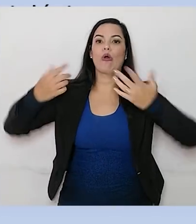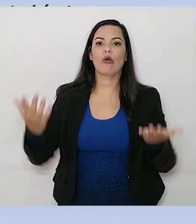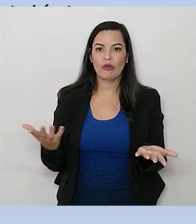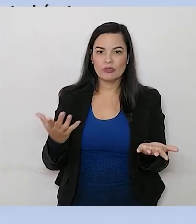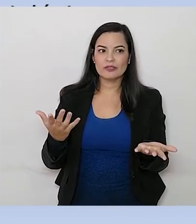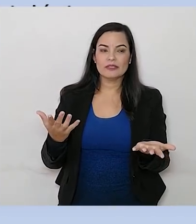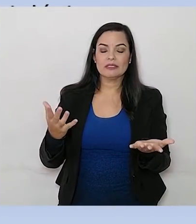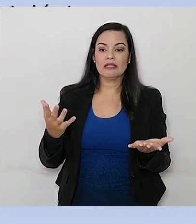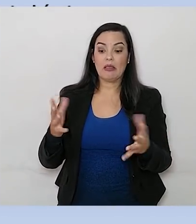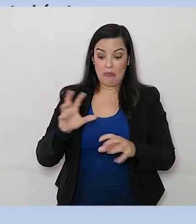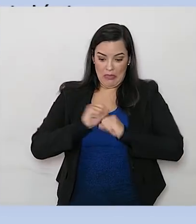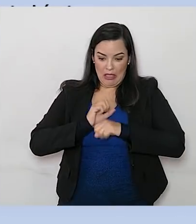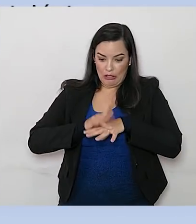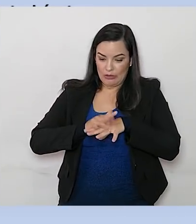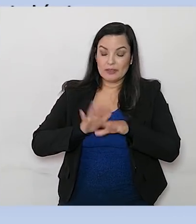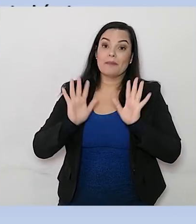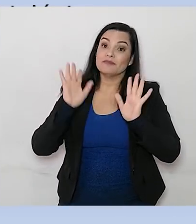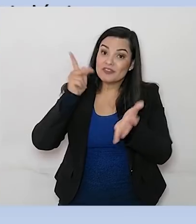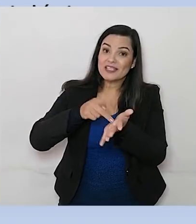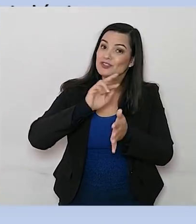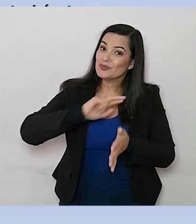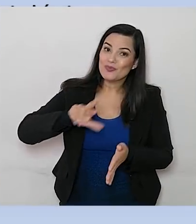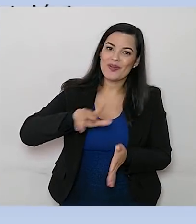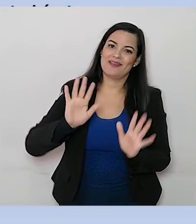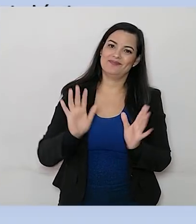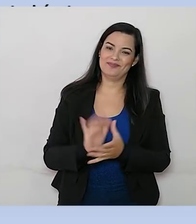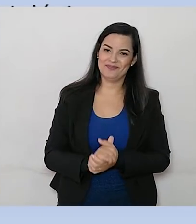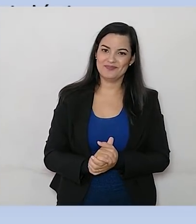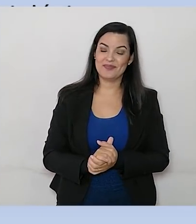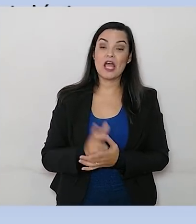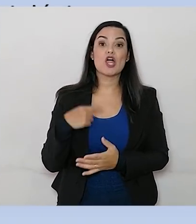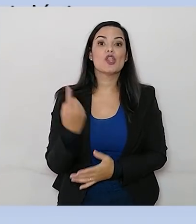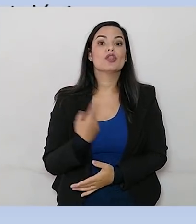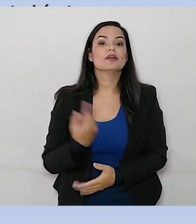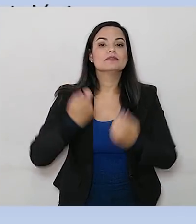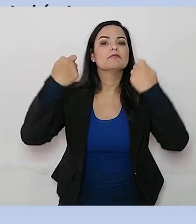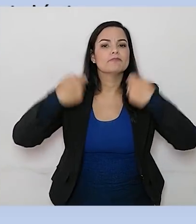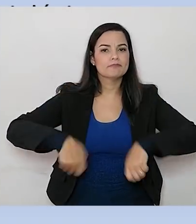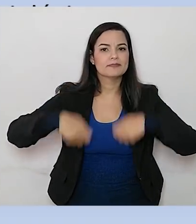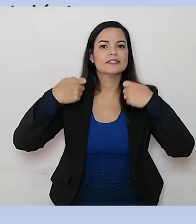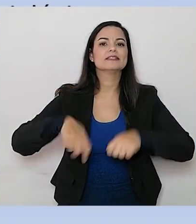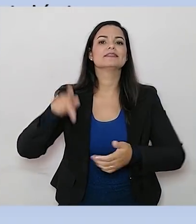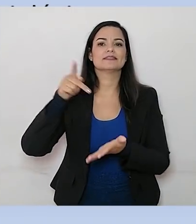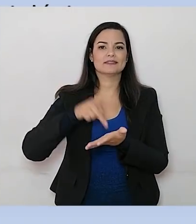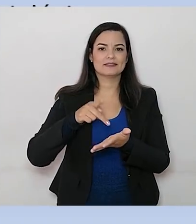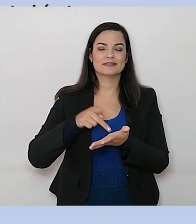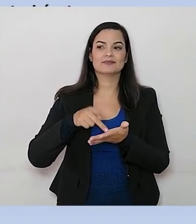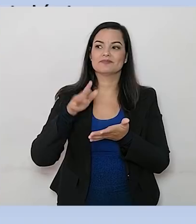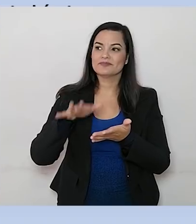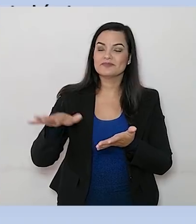podem trazer algum tipo de doença. E, na verdade, não é bem assim que a coisa acontece. Nós dependemos completamente